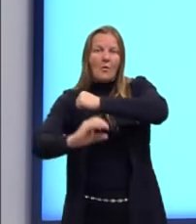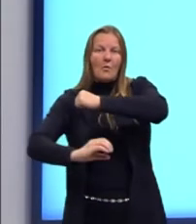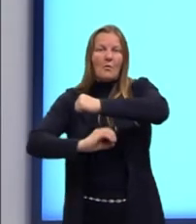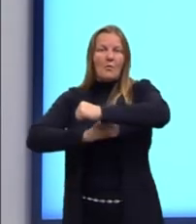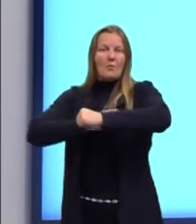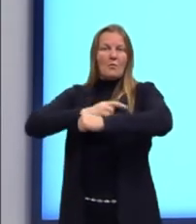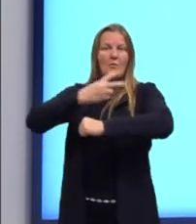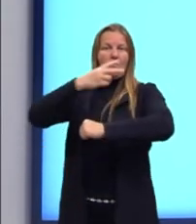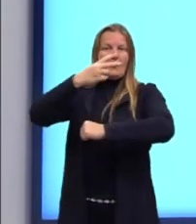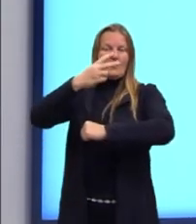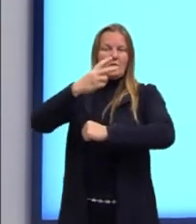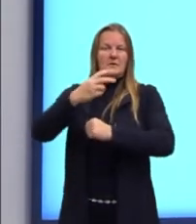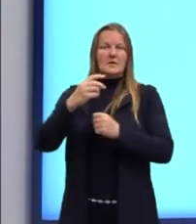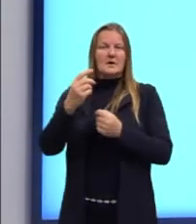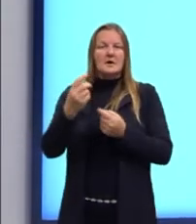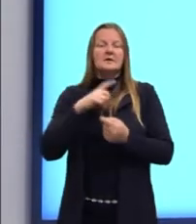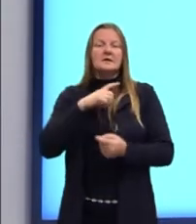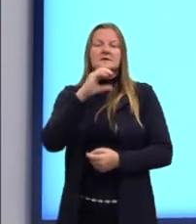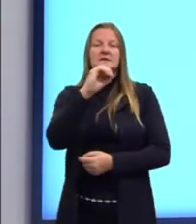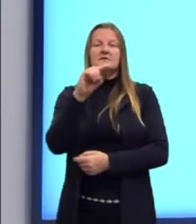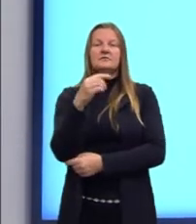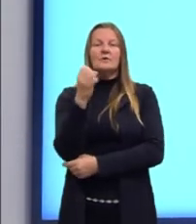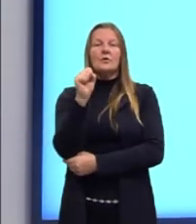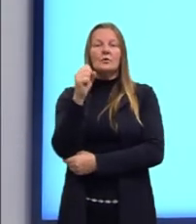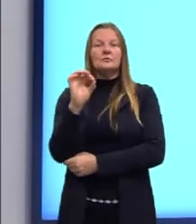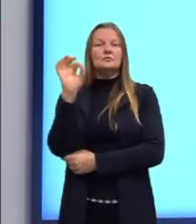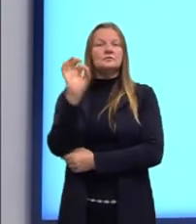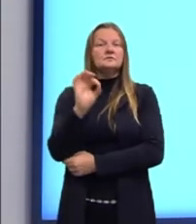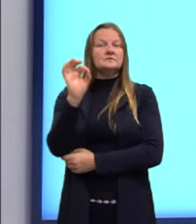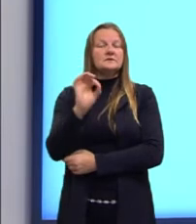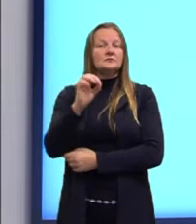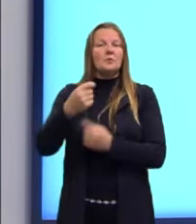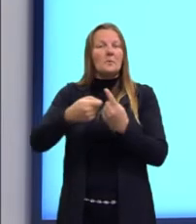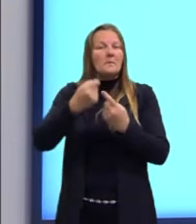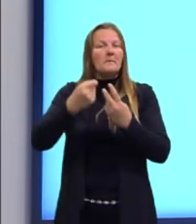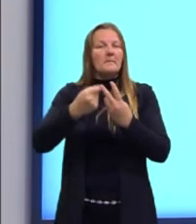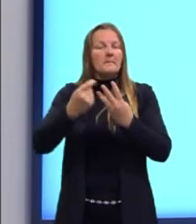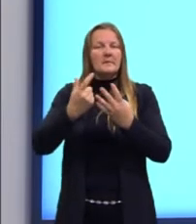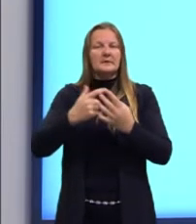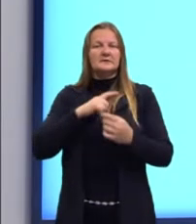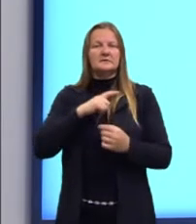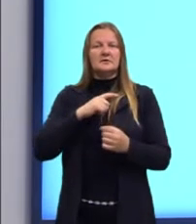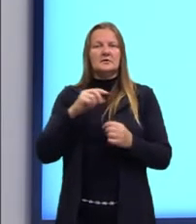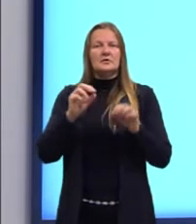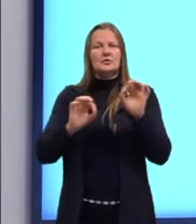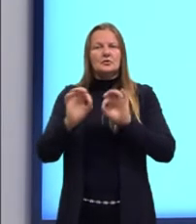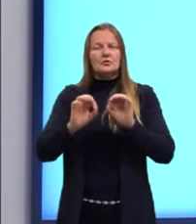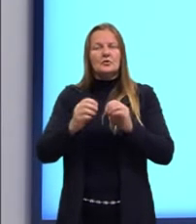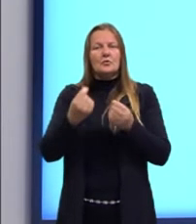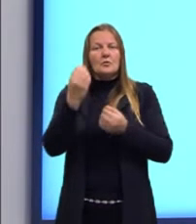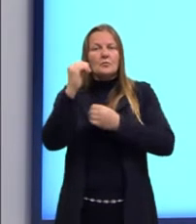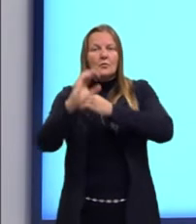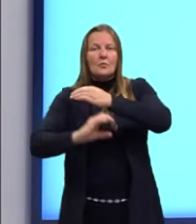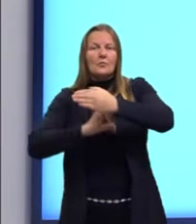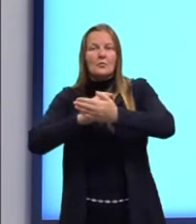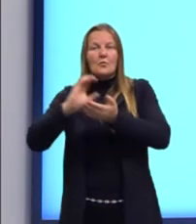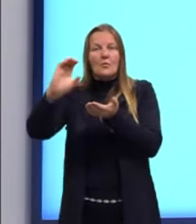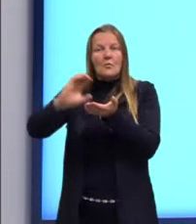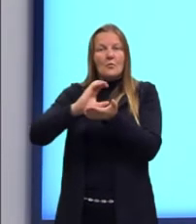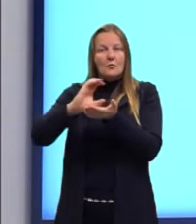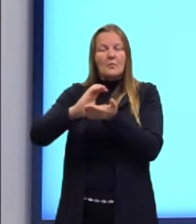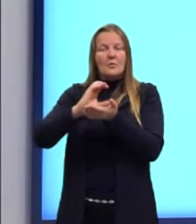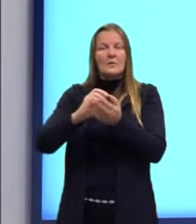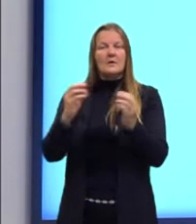de rendimento de 0,8% ao mês num regime de capitalização composta.